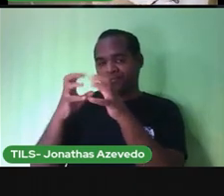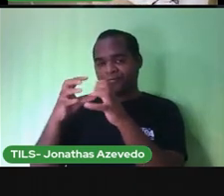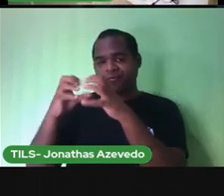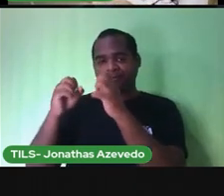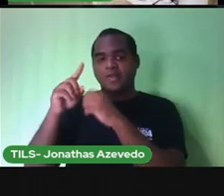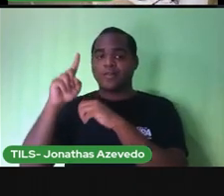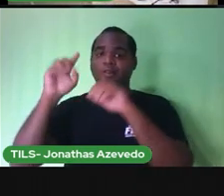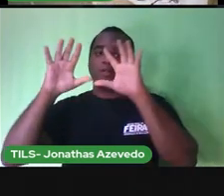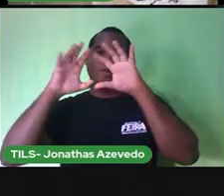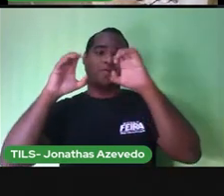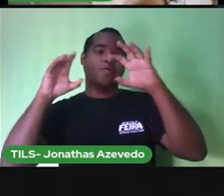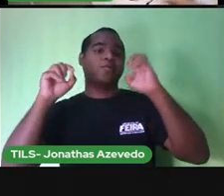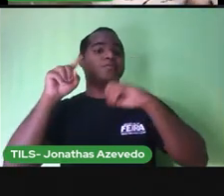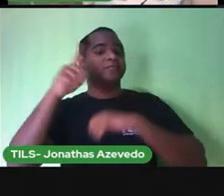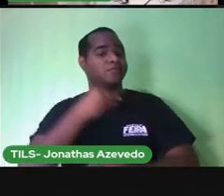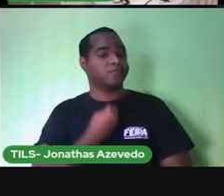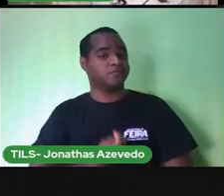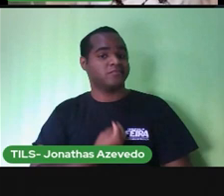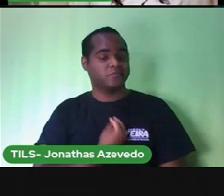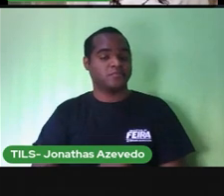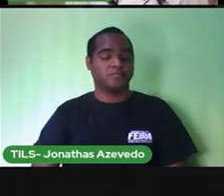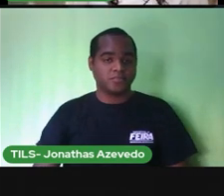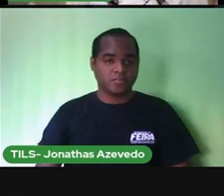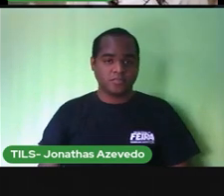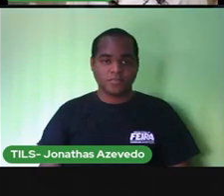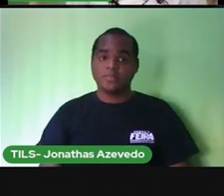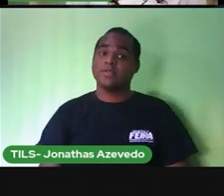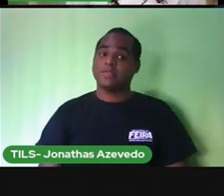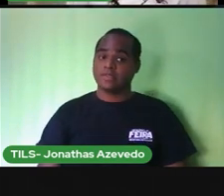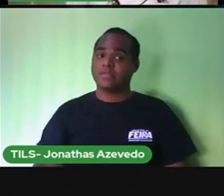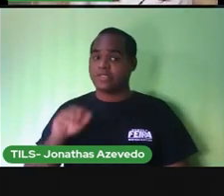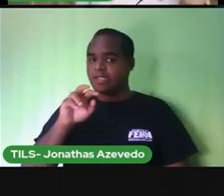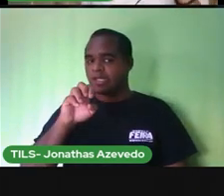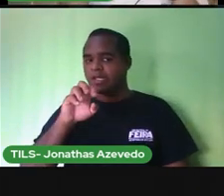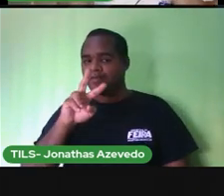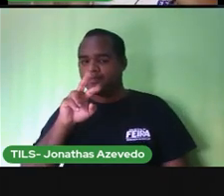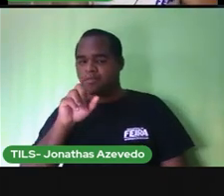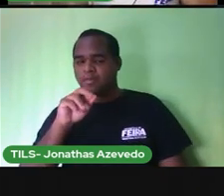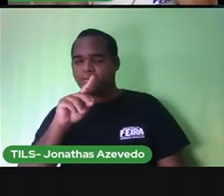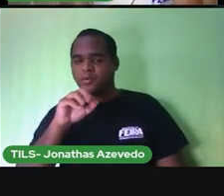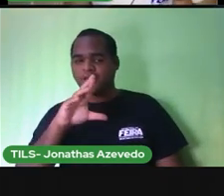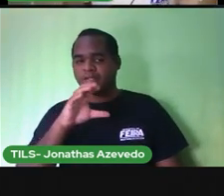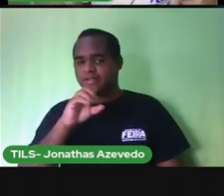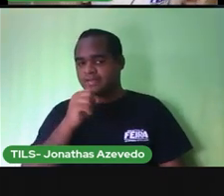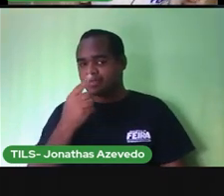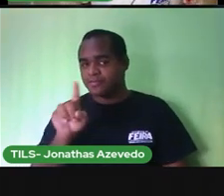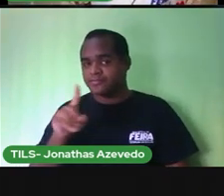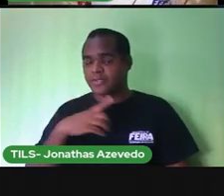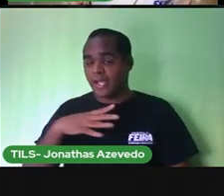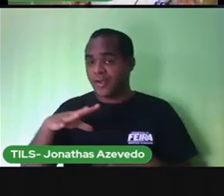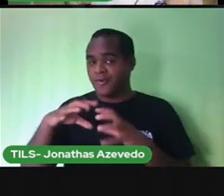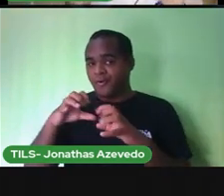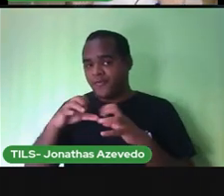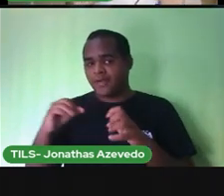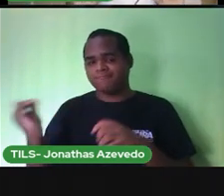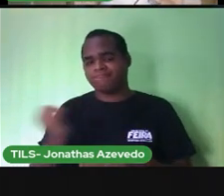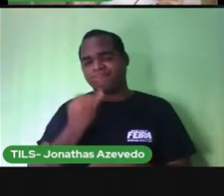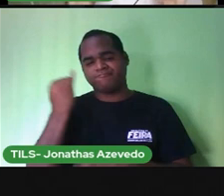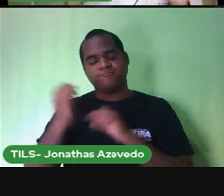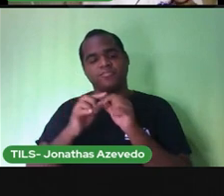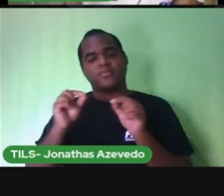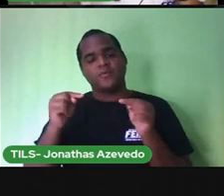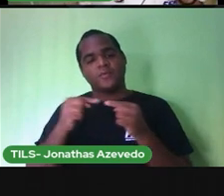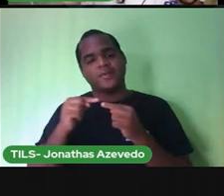formar as nuvens lá no céu. Isso é a evaporação. É muito importante a gente